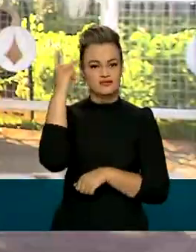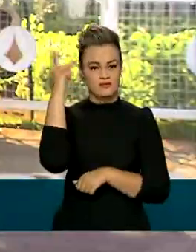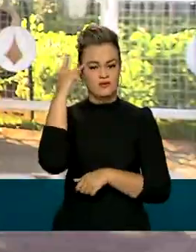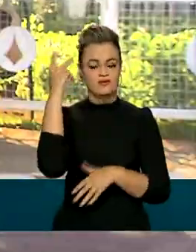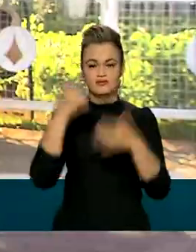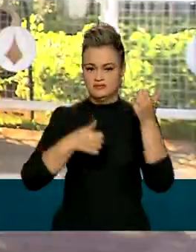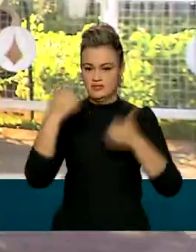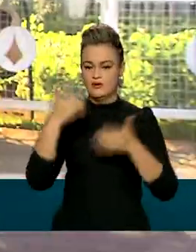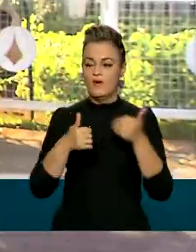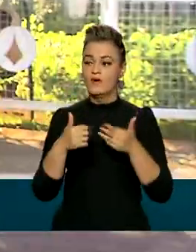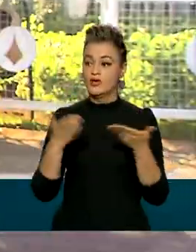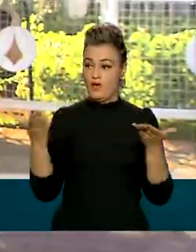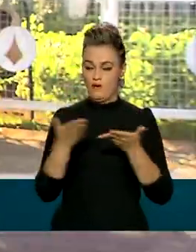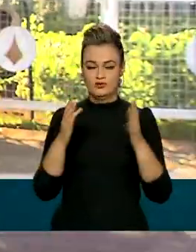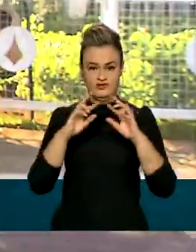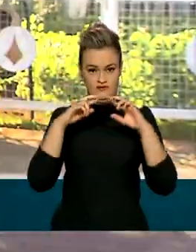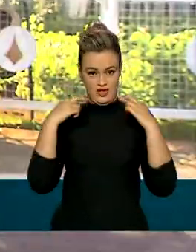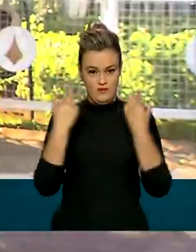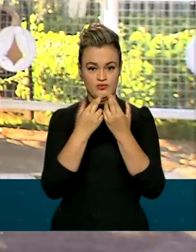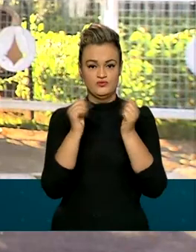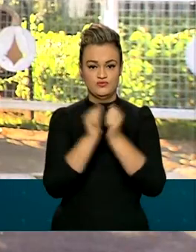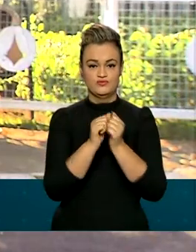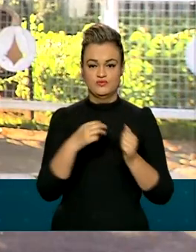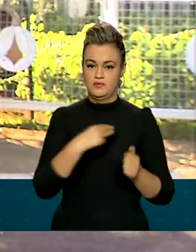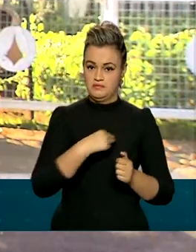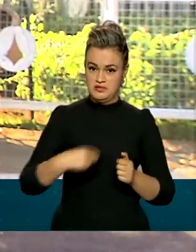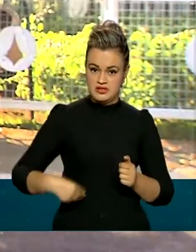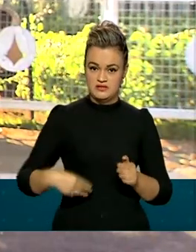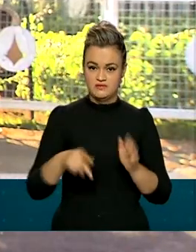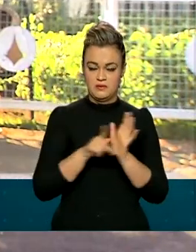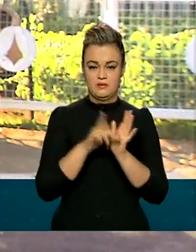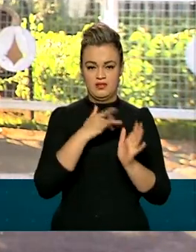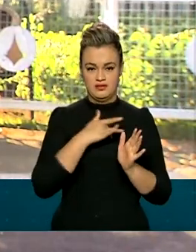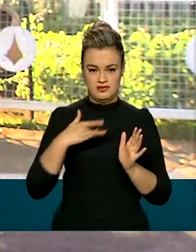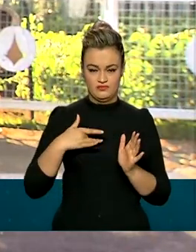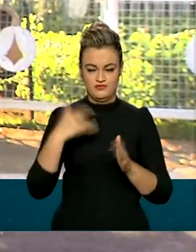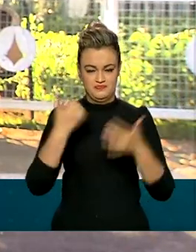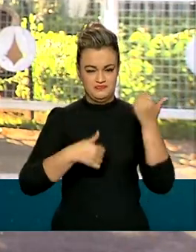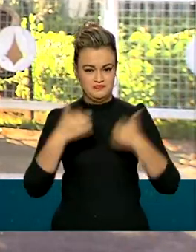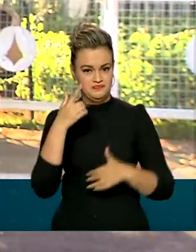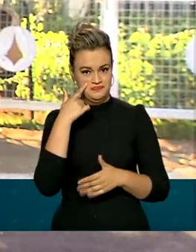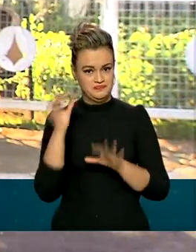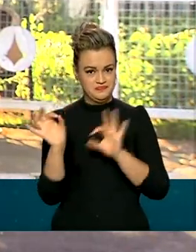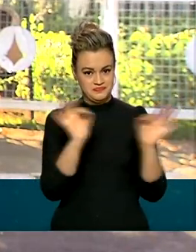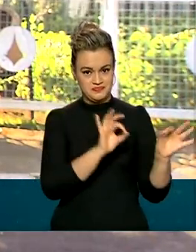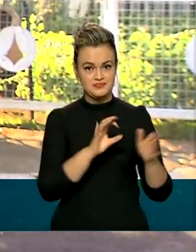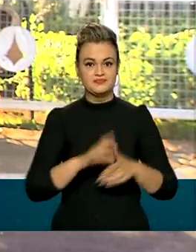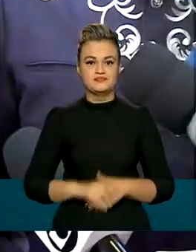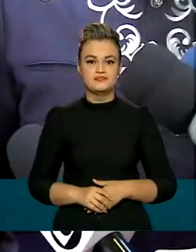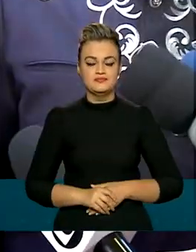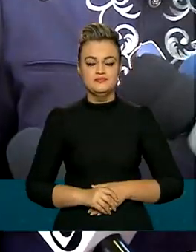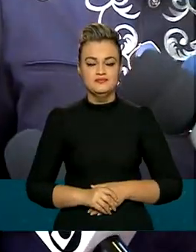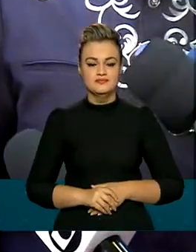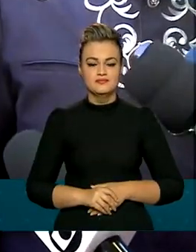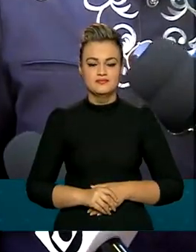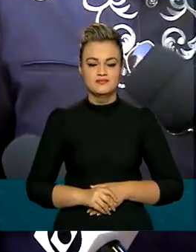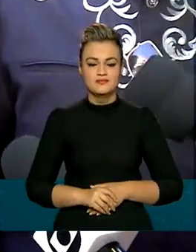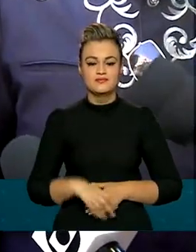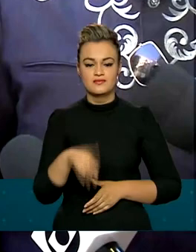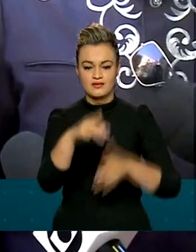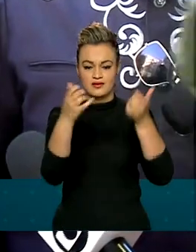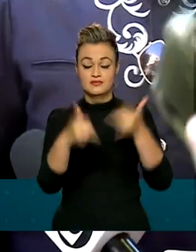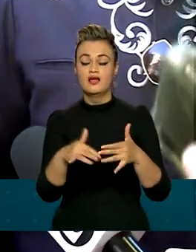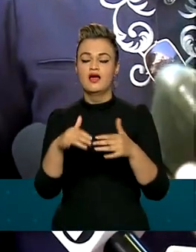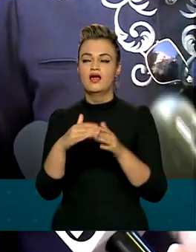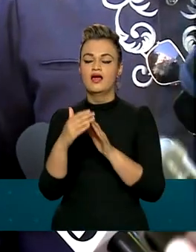e disse que hoje vai se reunir com o ministro da Saúde, Marcelo Queiroga. Vamos ouvir. Vamos conversar com ele.